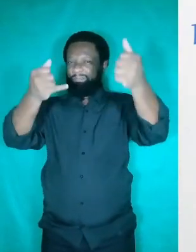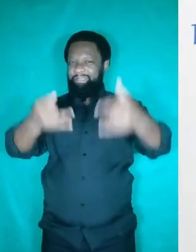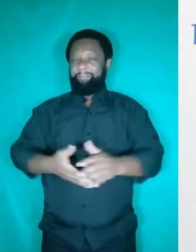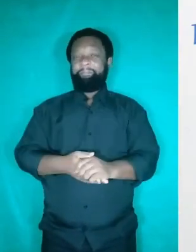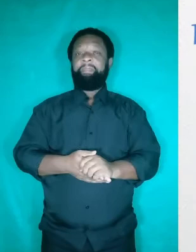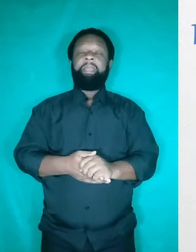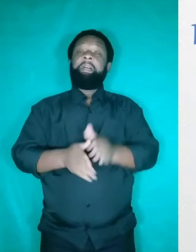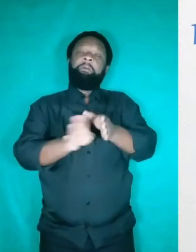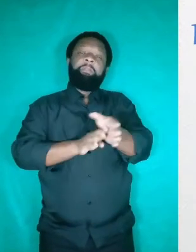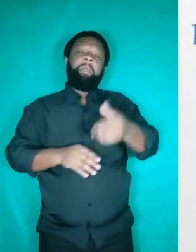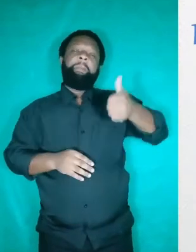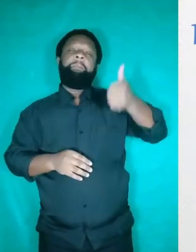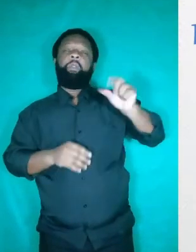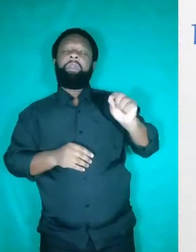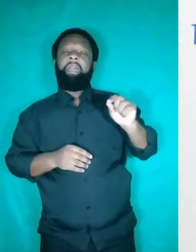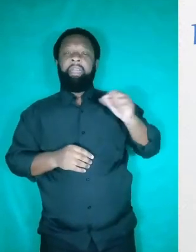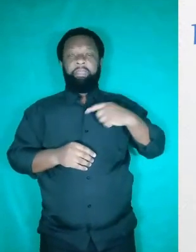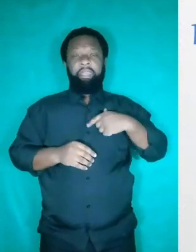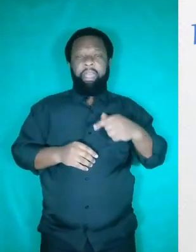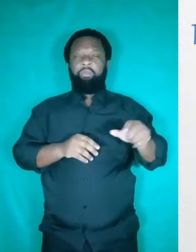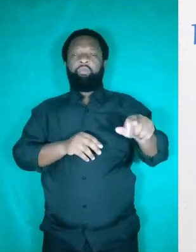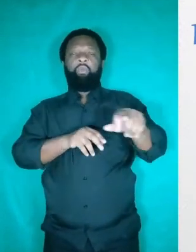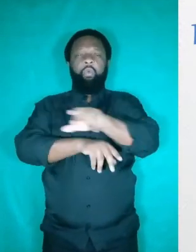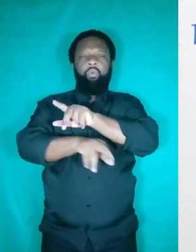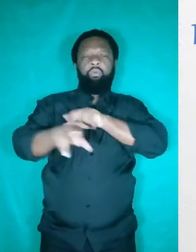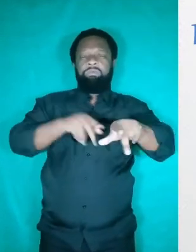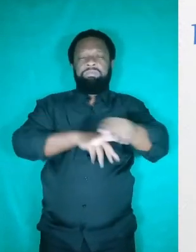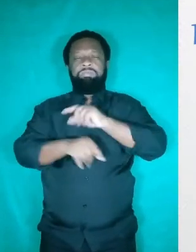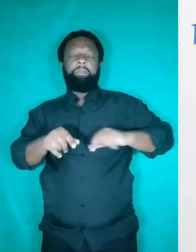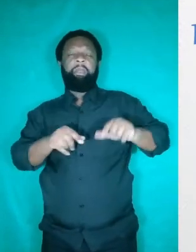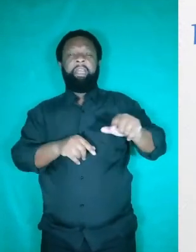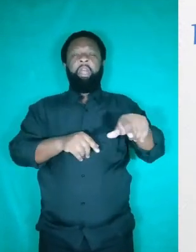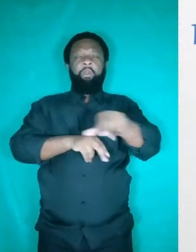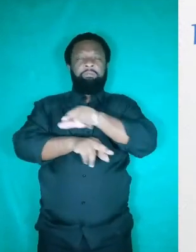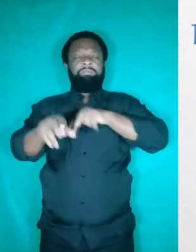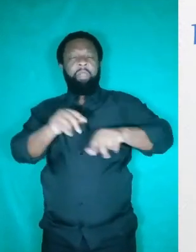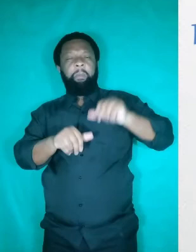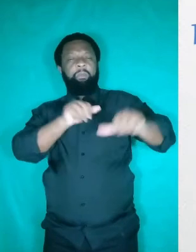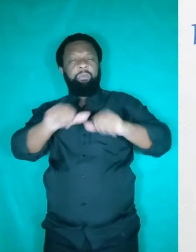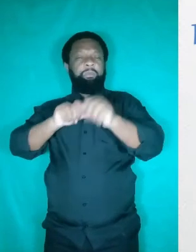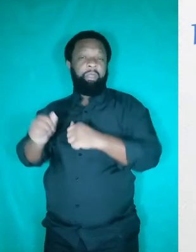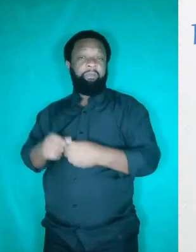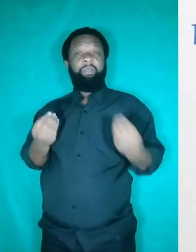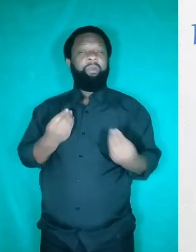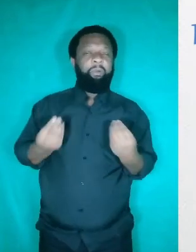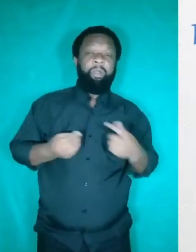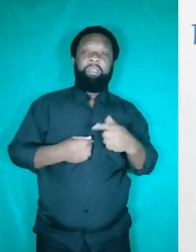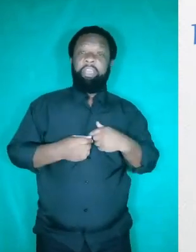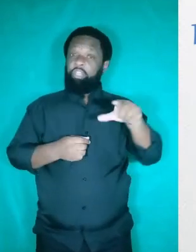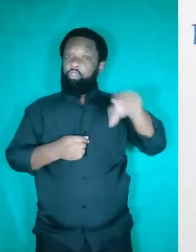dica, a gente diversificar os recursos coesivos, começando com a coesão referencial, é para você dar